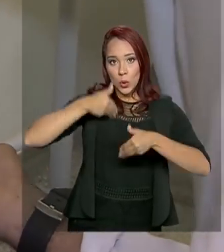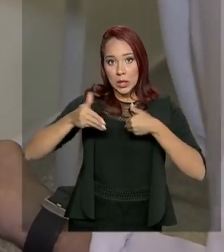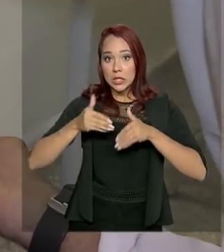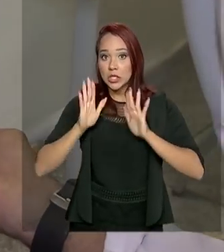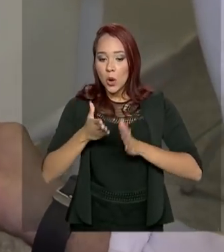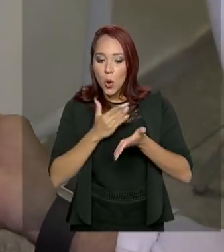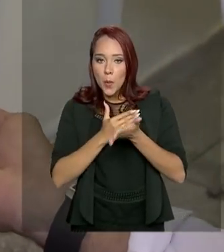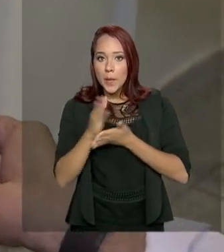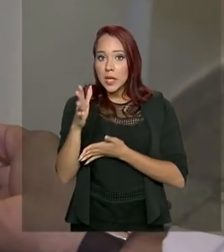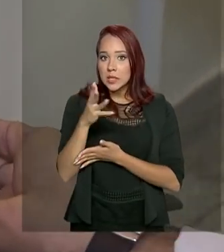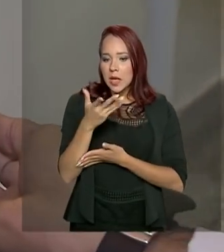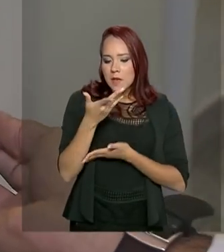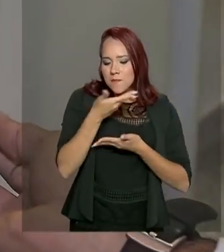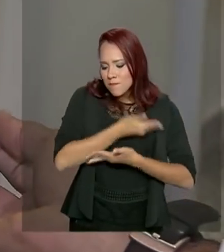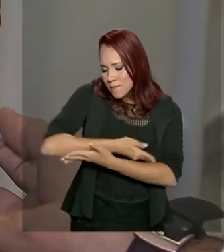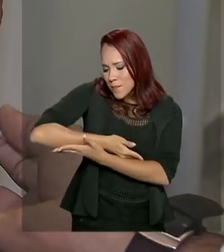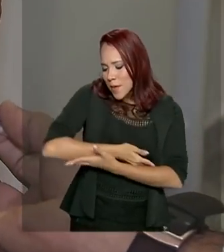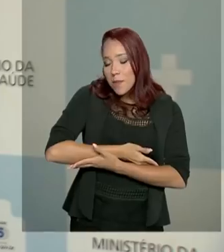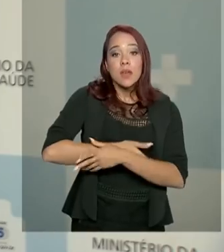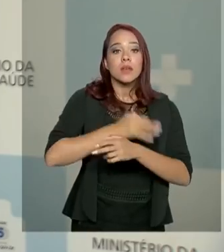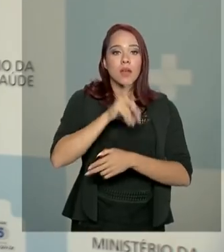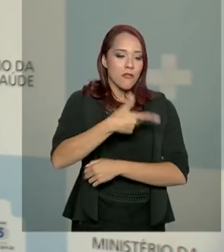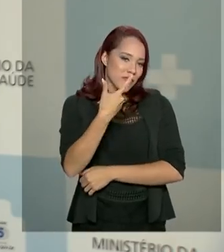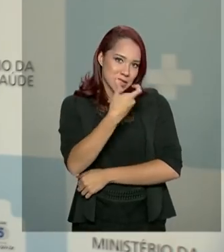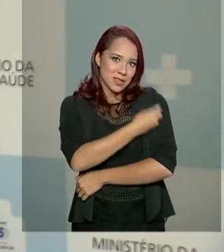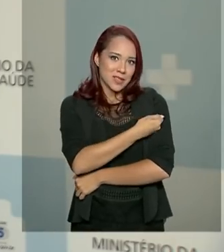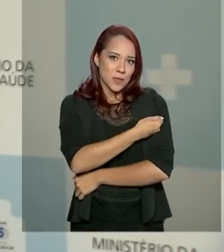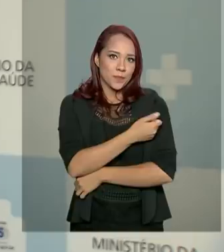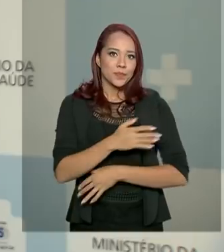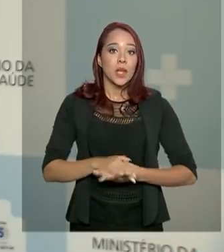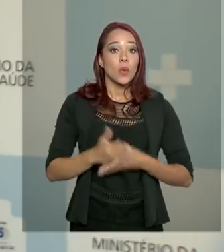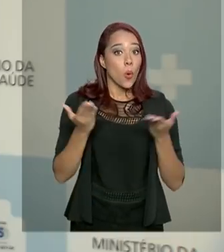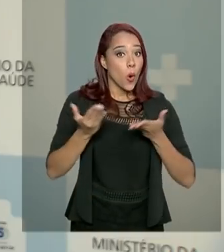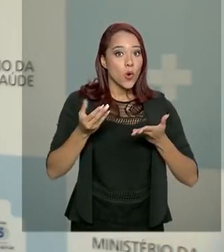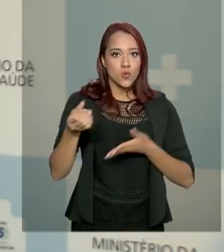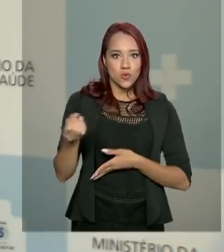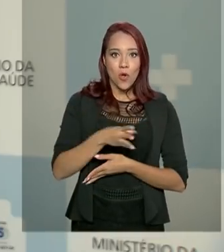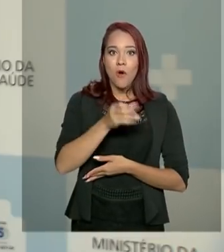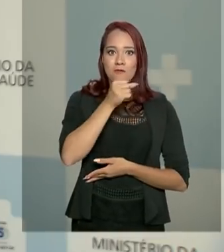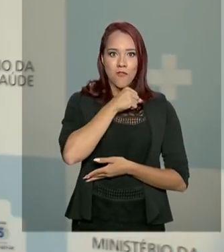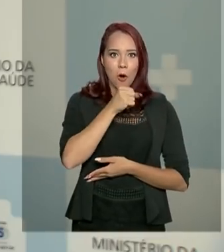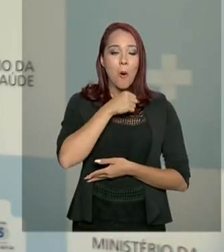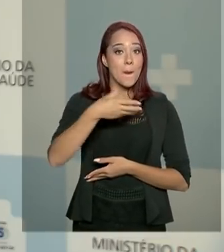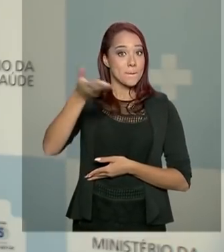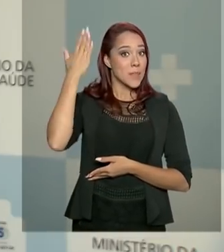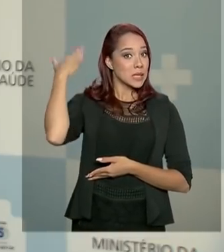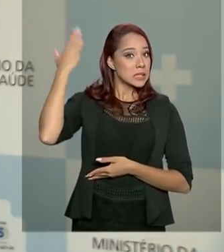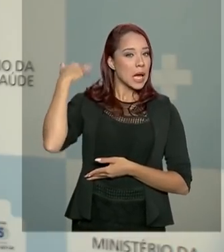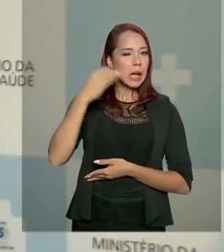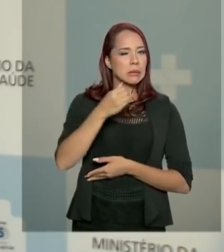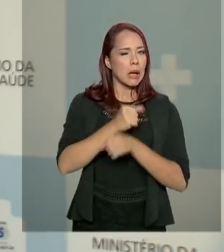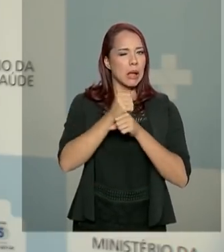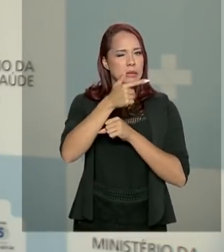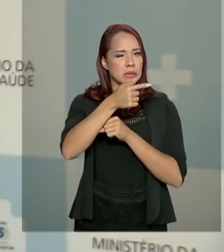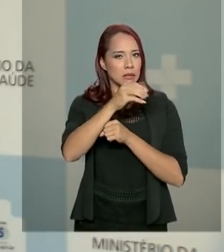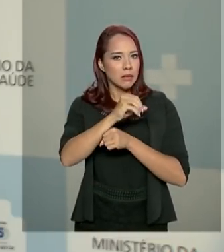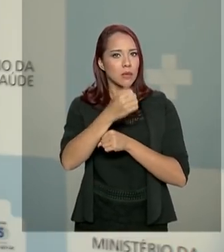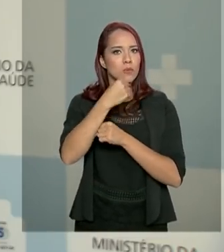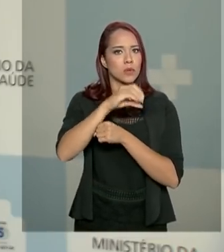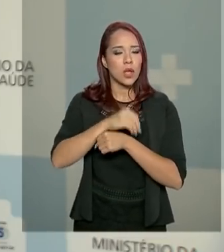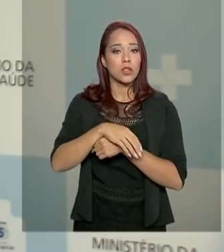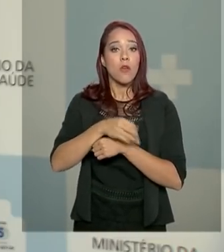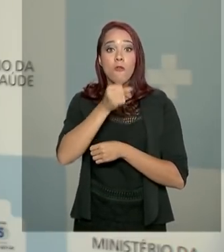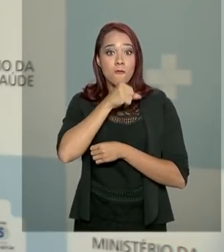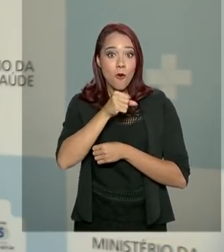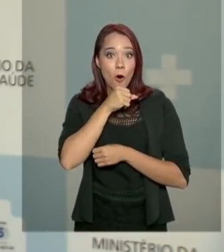nos primeiros dias de vida, a vacinação. As atuais avós, que à época eram mães, nos anos 70, 80, se